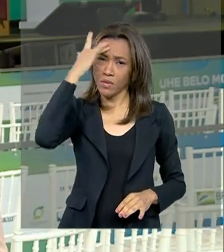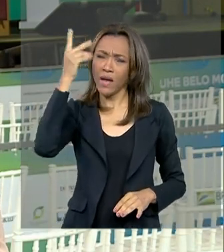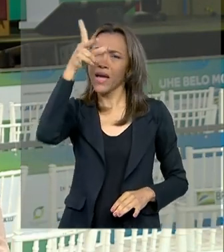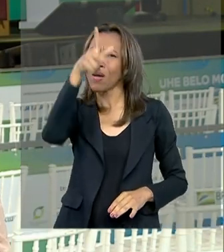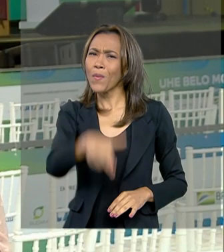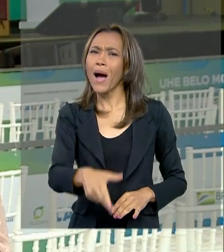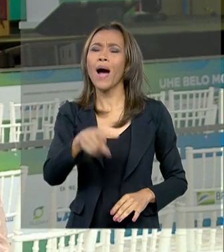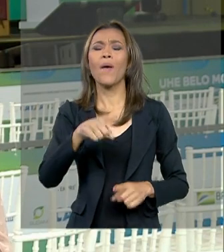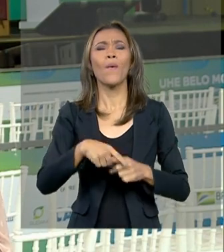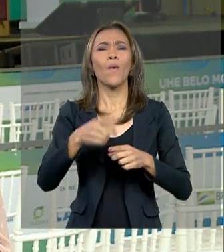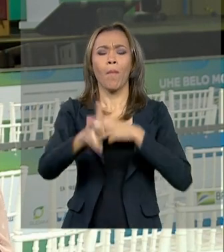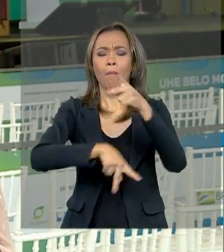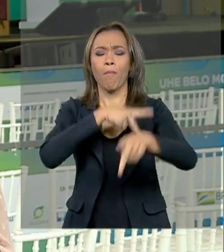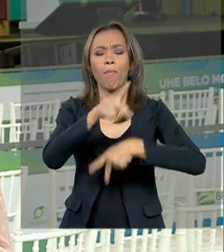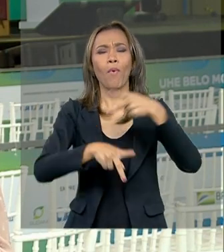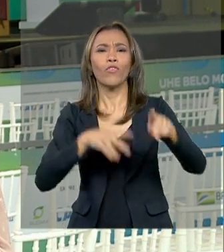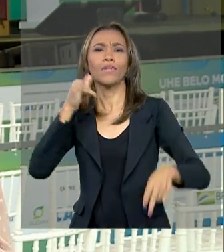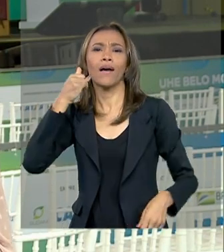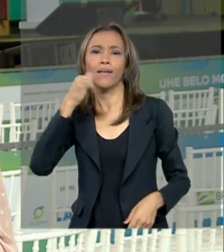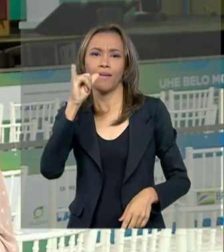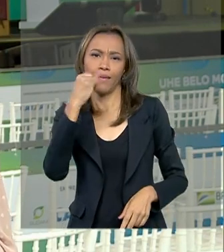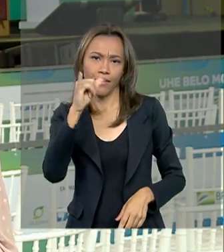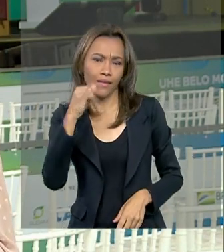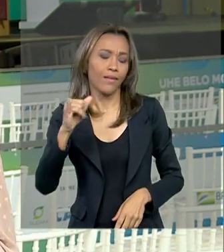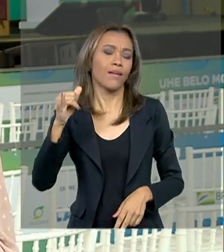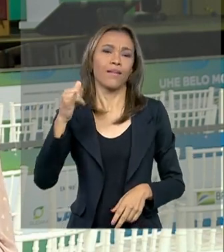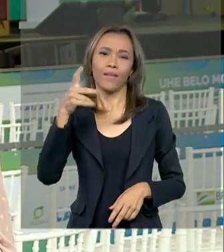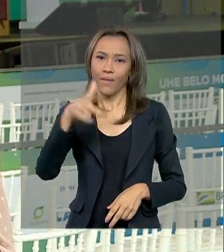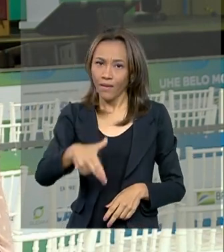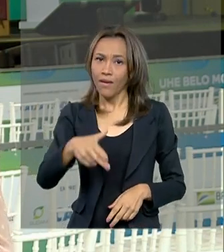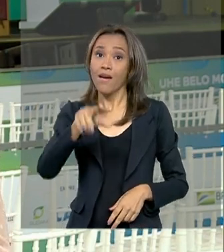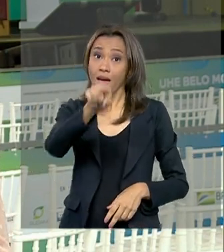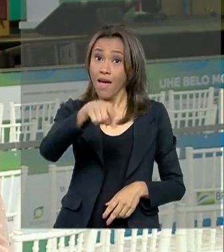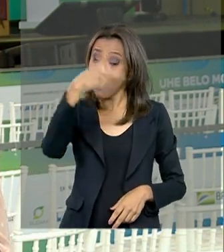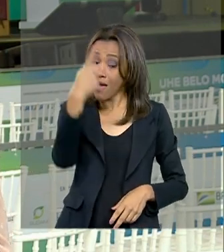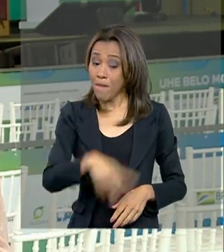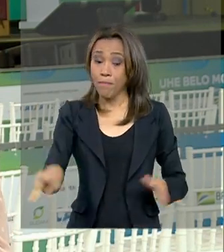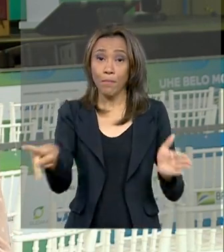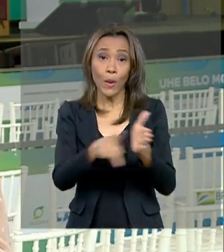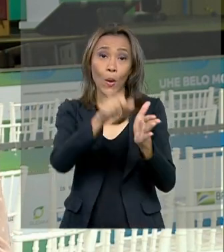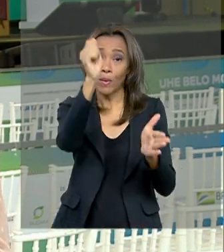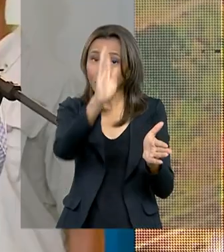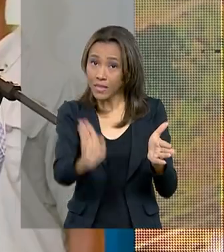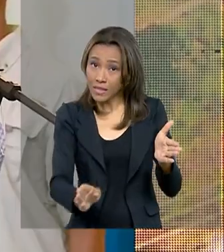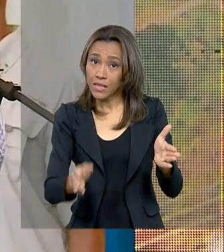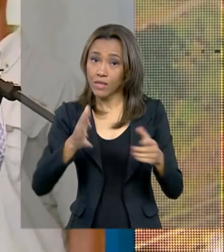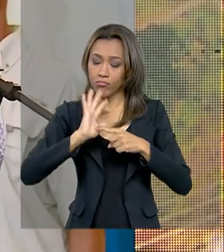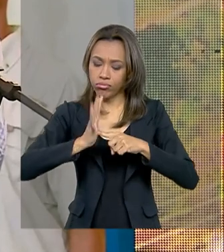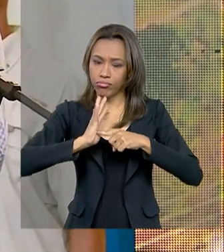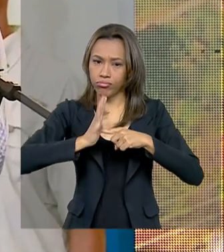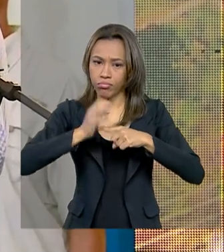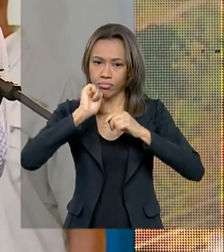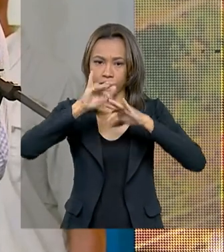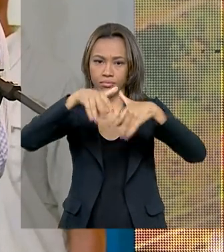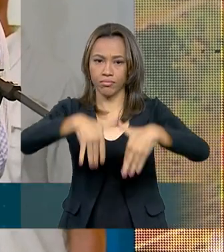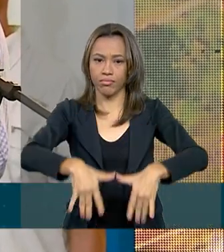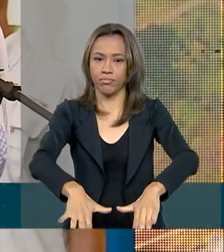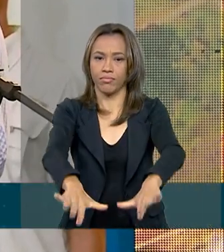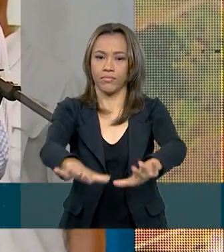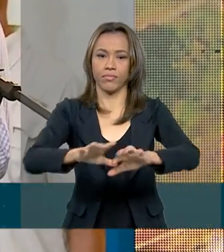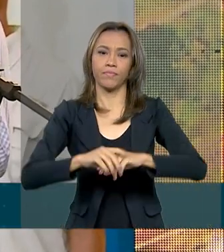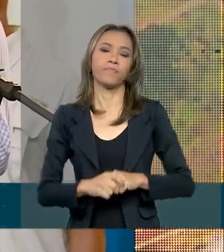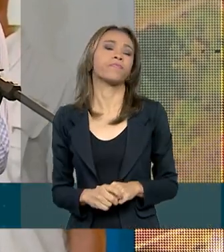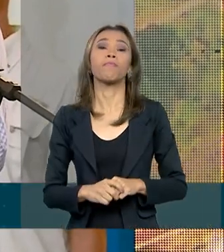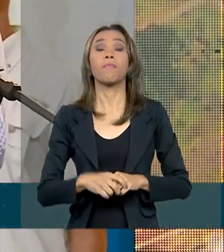Itália. é a maior hidrelétrica totalmente brasileira instalada no país. A produção de energia de Belo